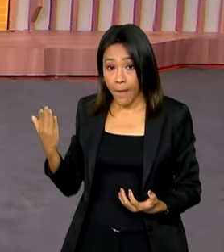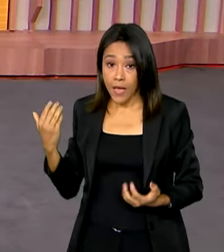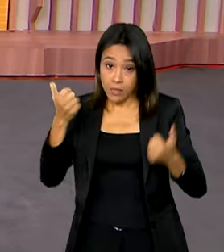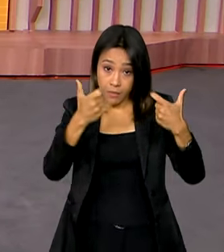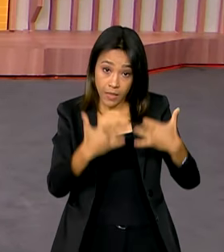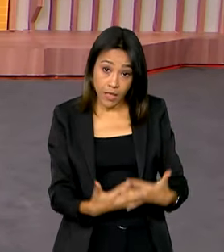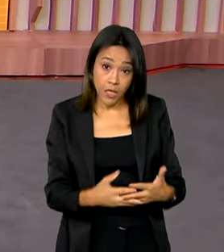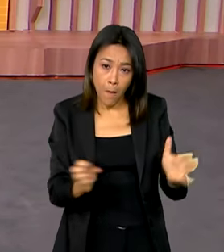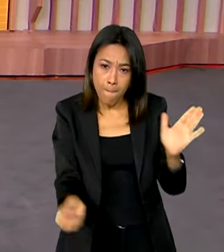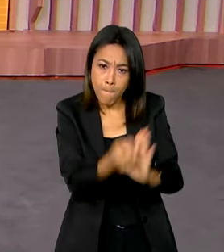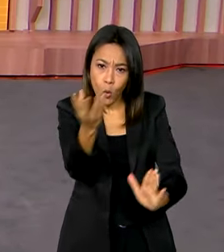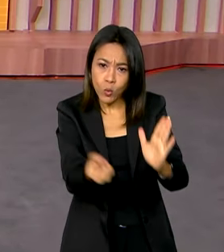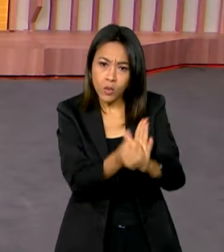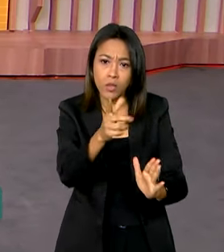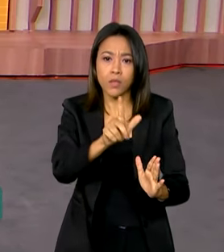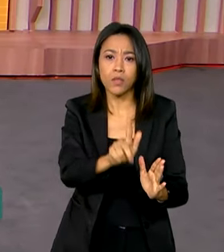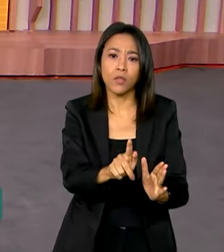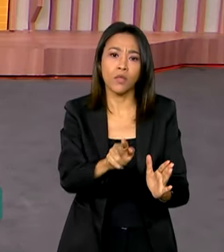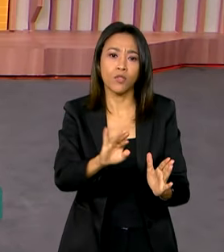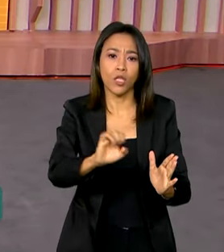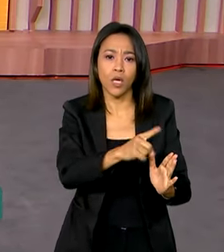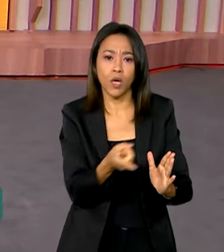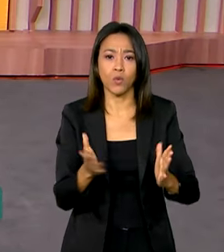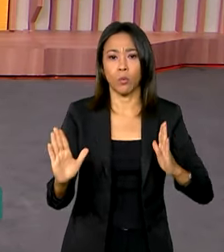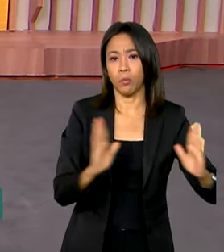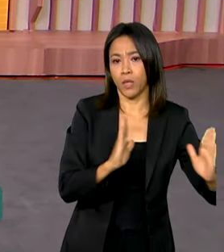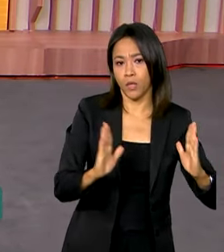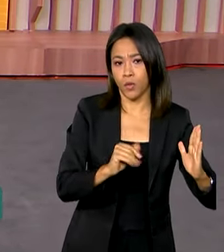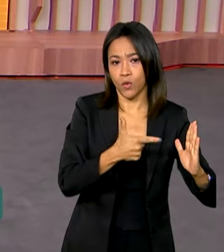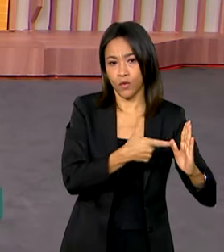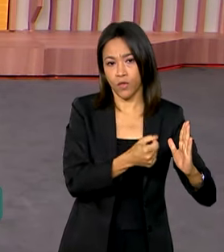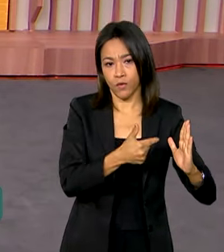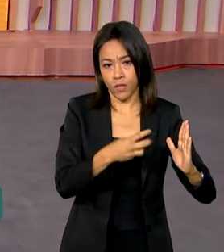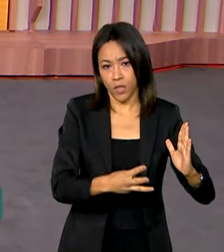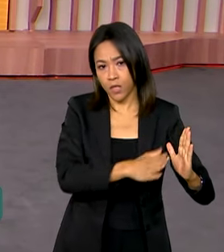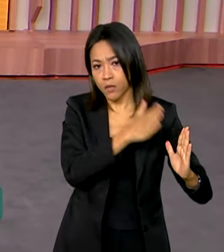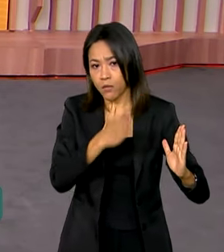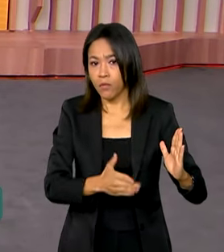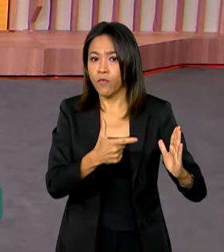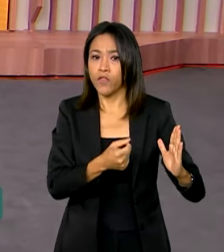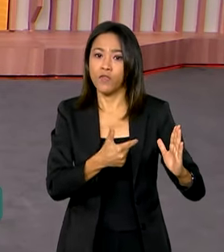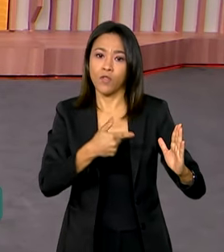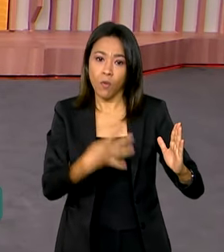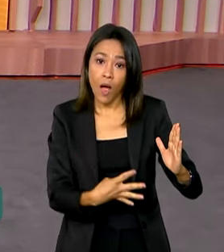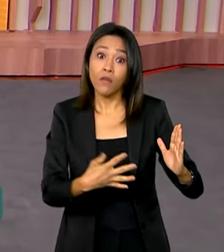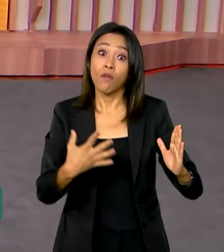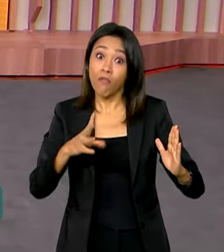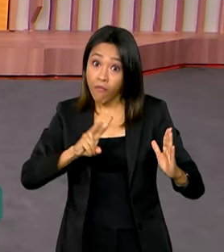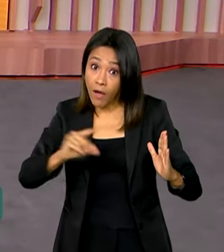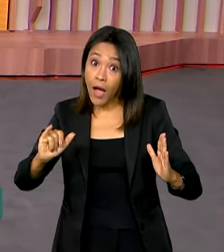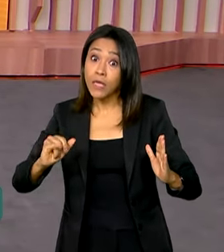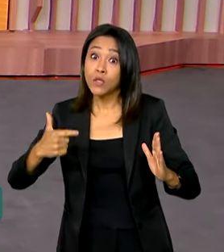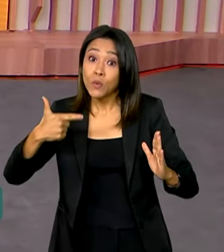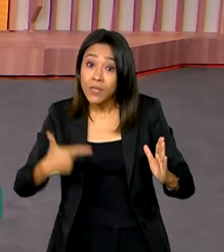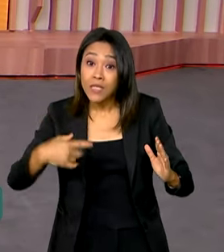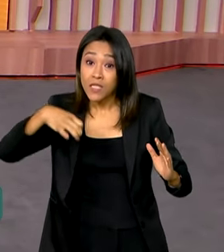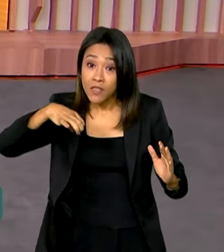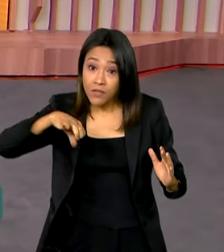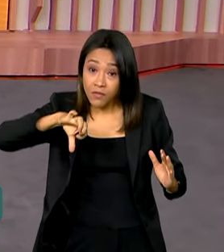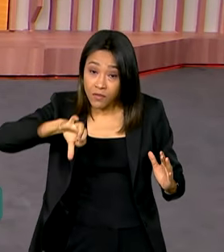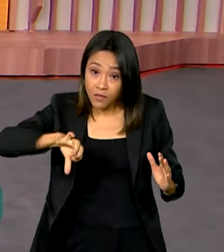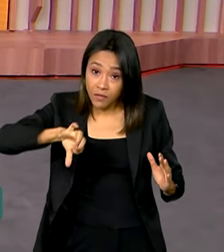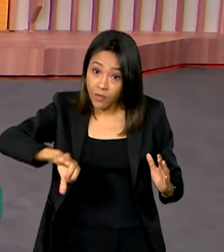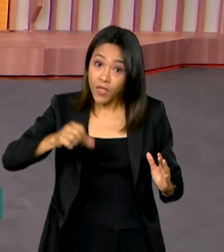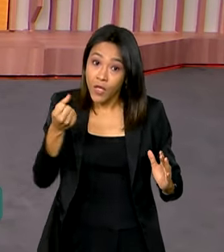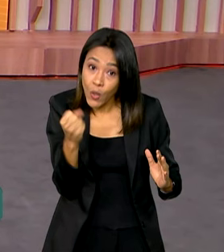do último levantamento da safra 2023-2024 deve ultrapassar 298 milhões de toneladas.